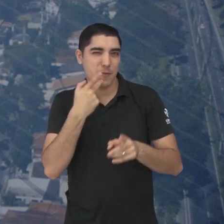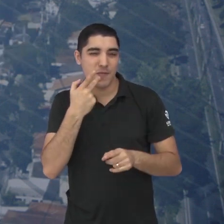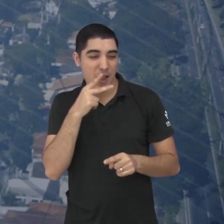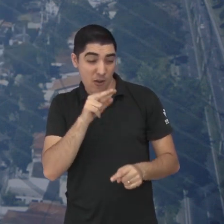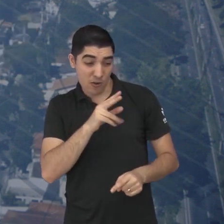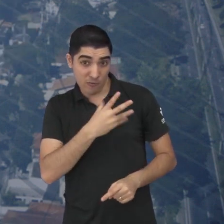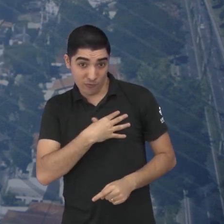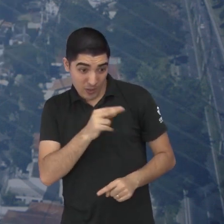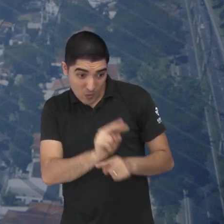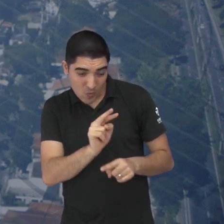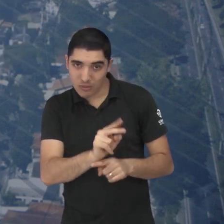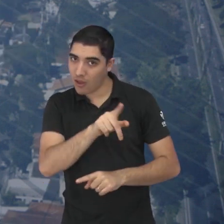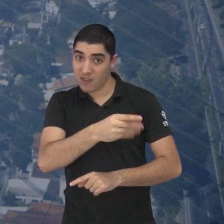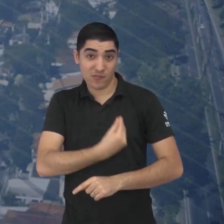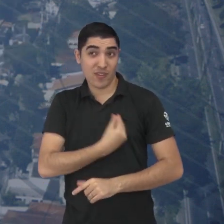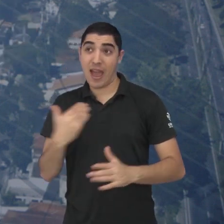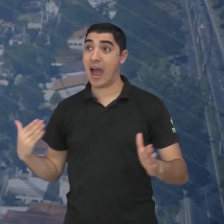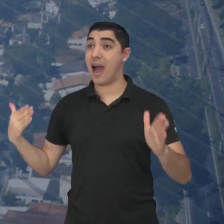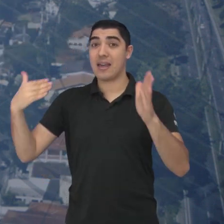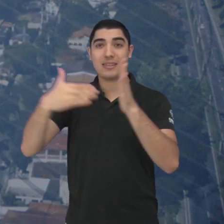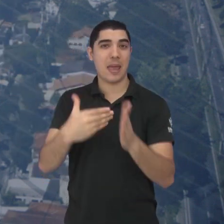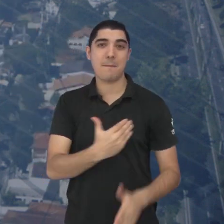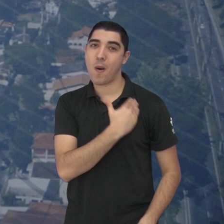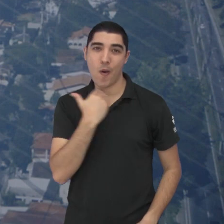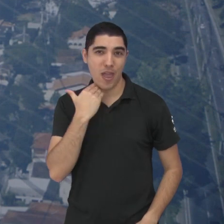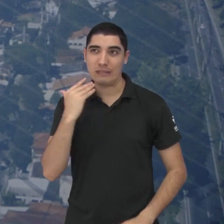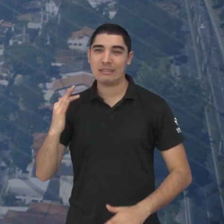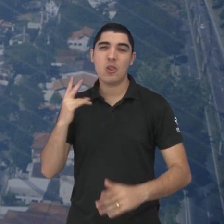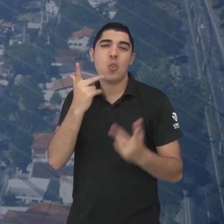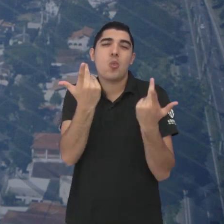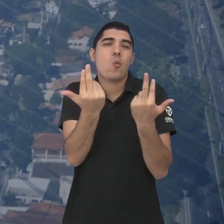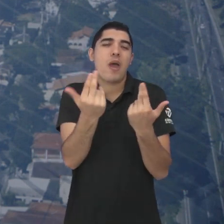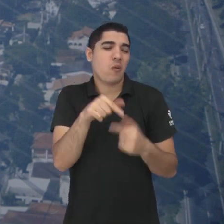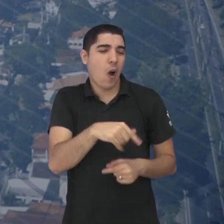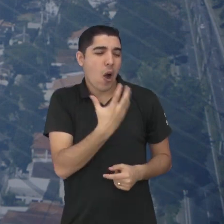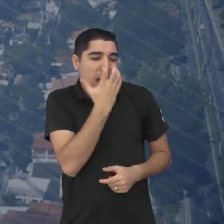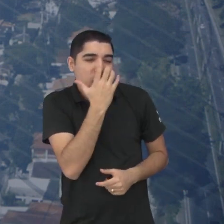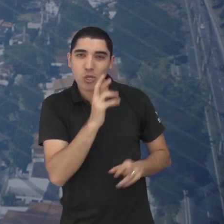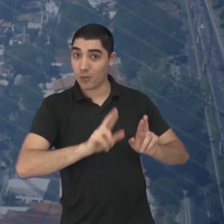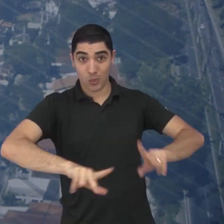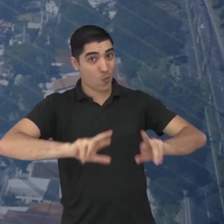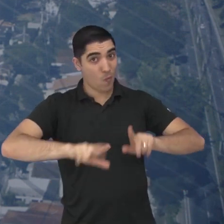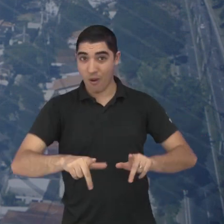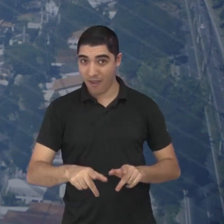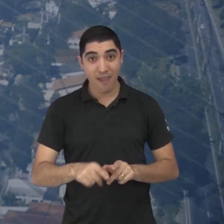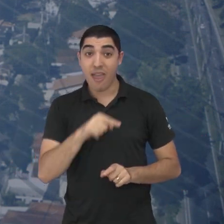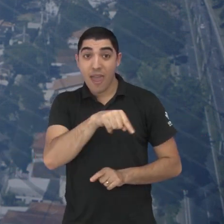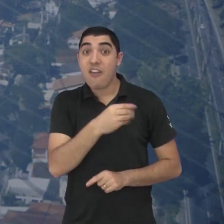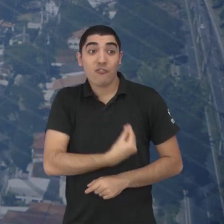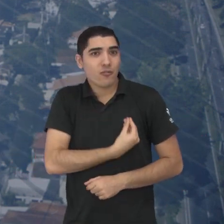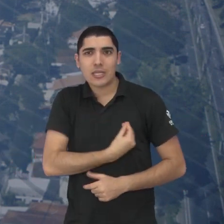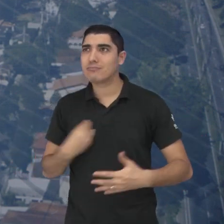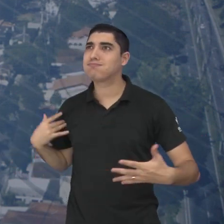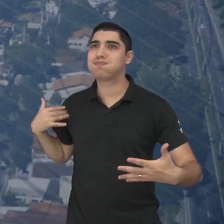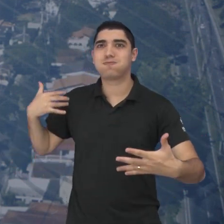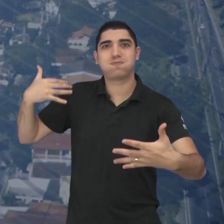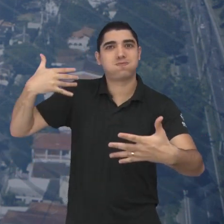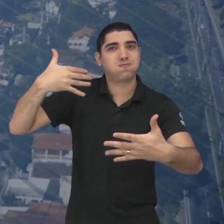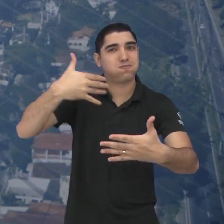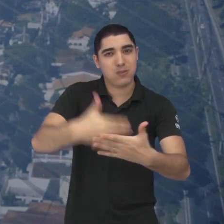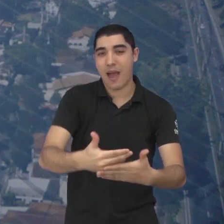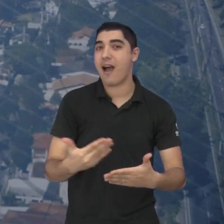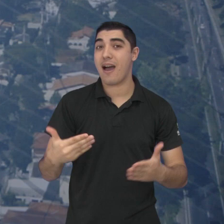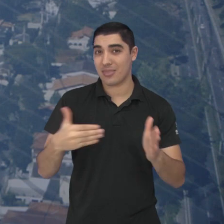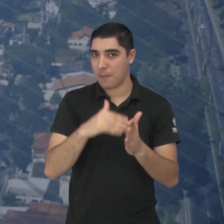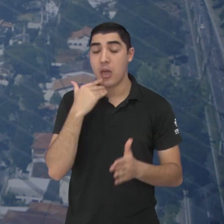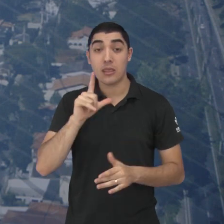filho é para a vida toda, né? Não é igual, às vezes, um animal de estimação, né? Um tempo... Filho é para a vida toda, então é uma conta também financeiramente que